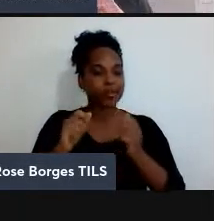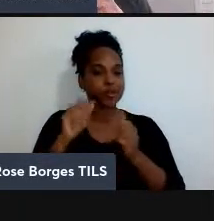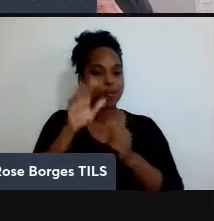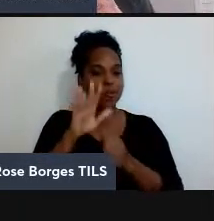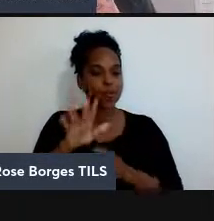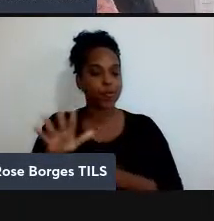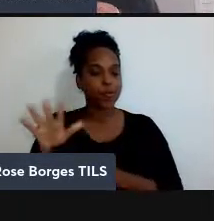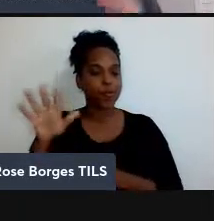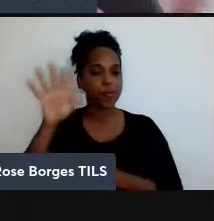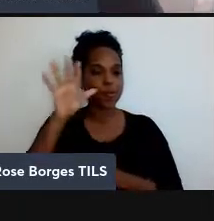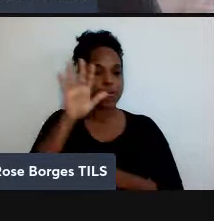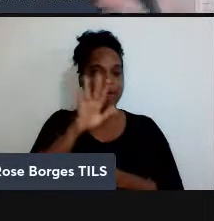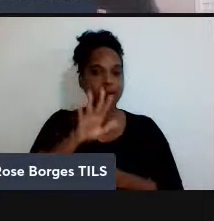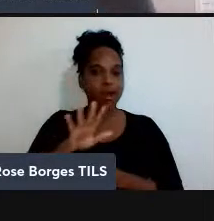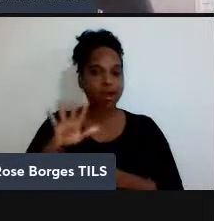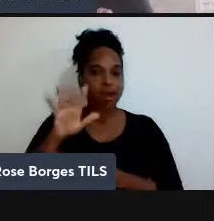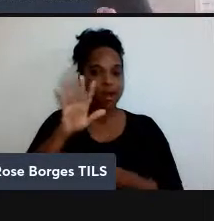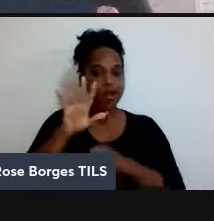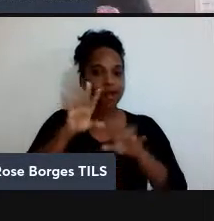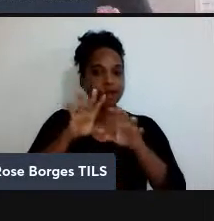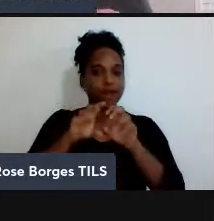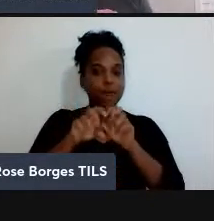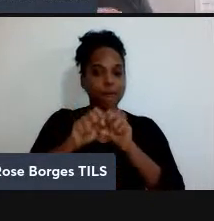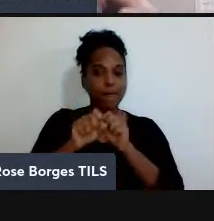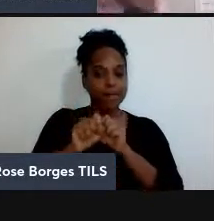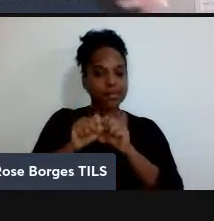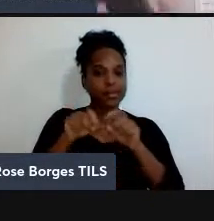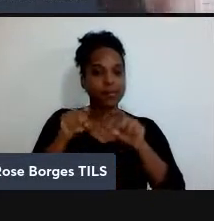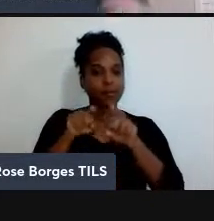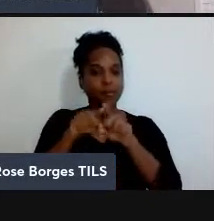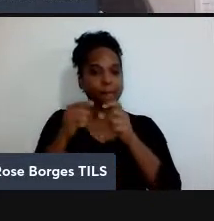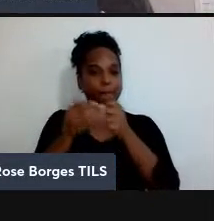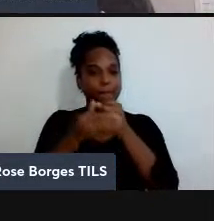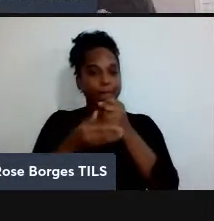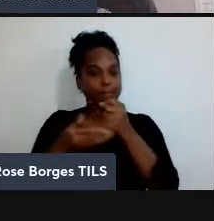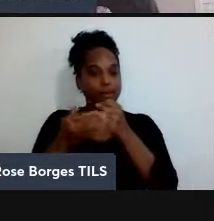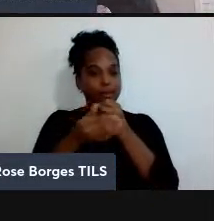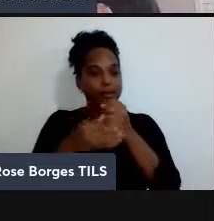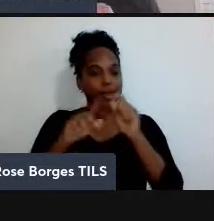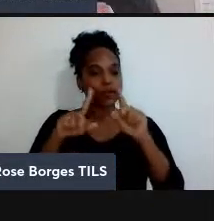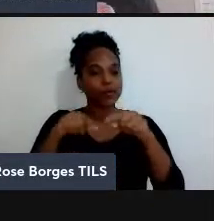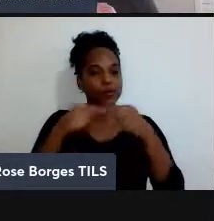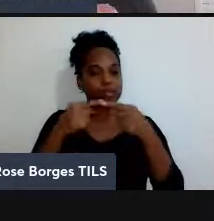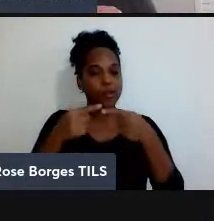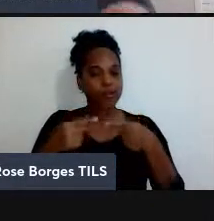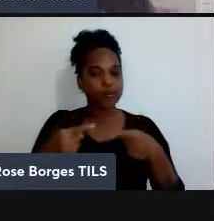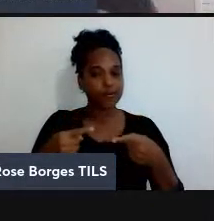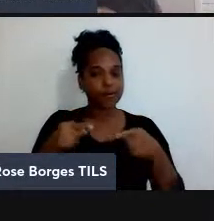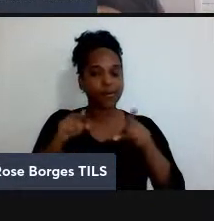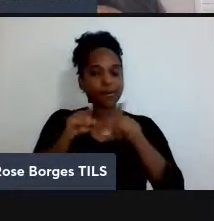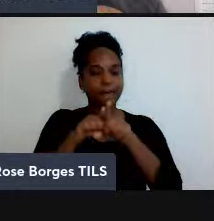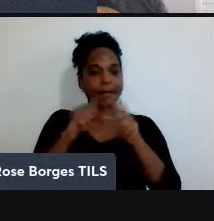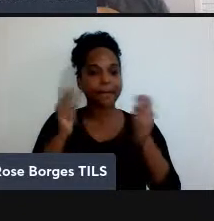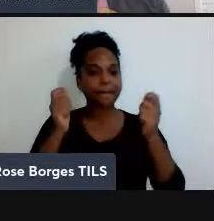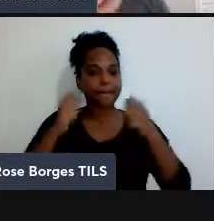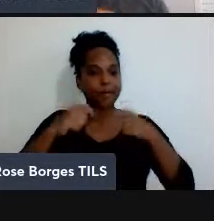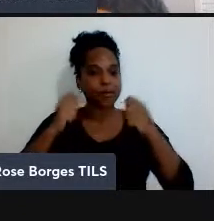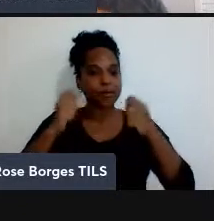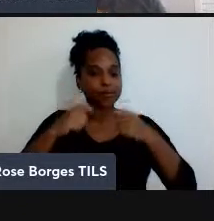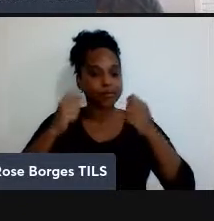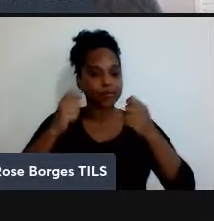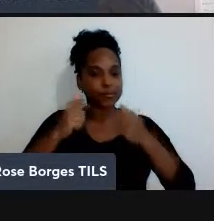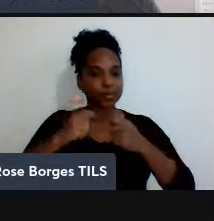né, sobre a área de informação quântica, um pouco dos seus fundamentos, os desafios atuais, as possíveis aplicações. E